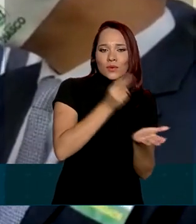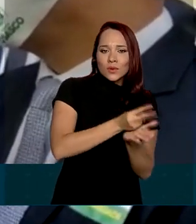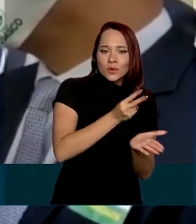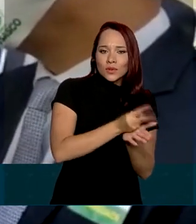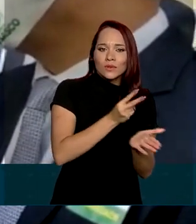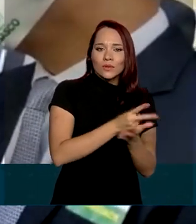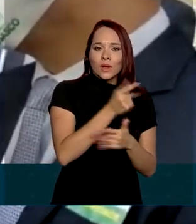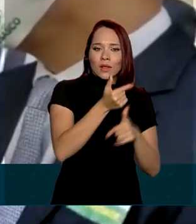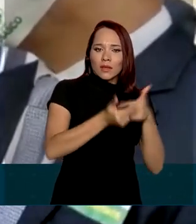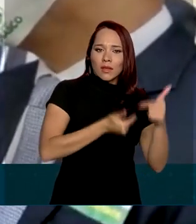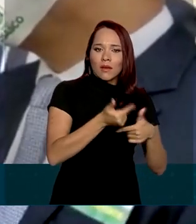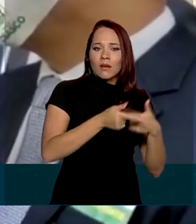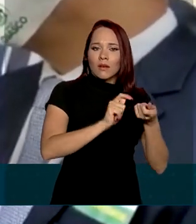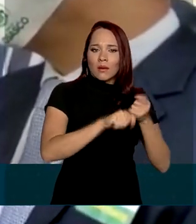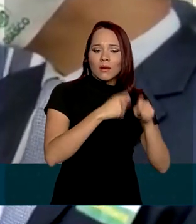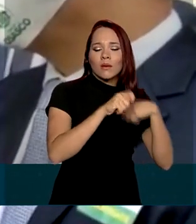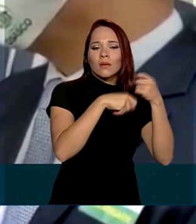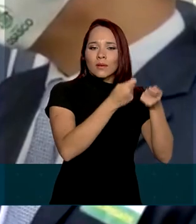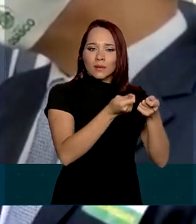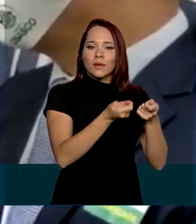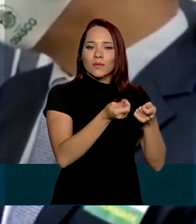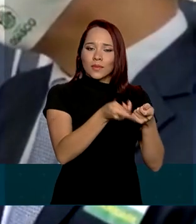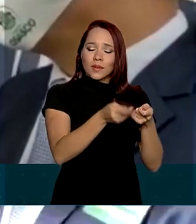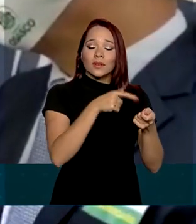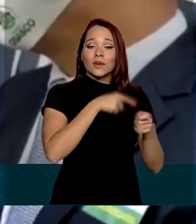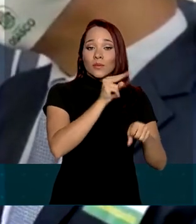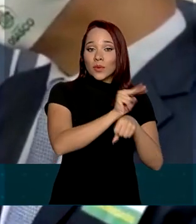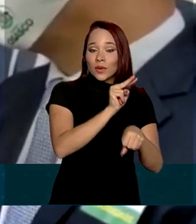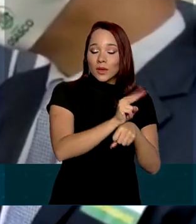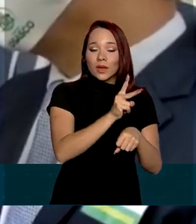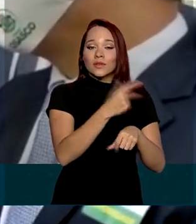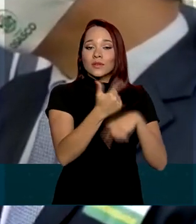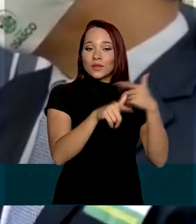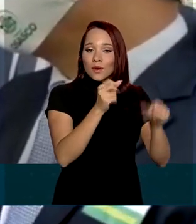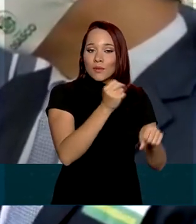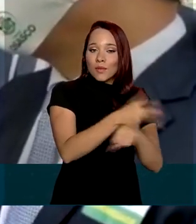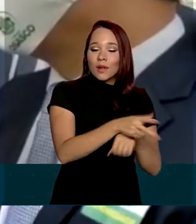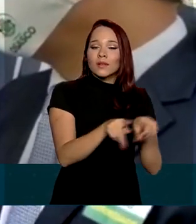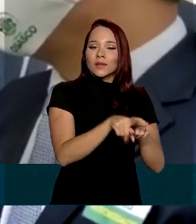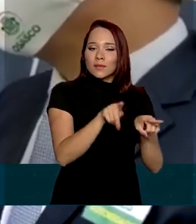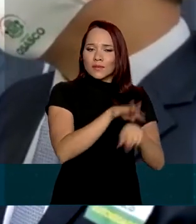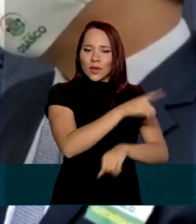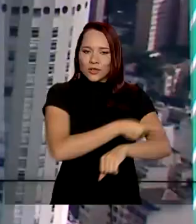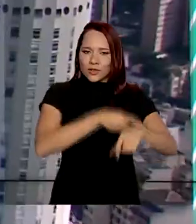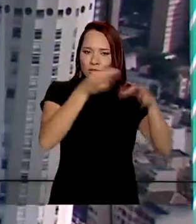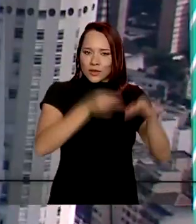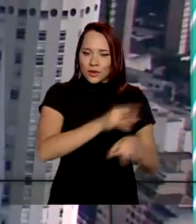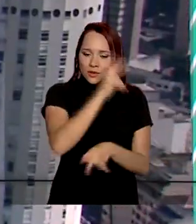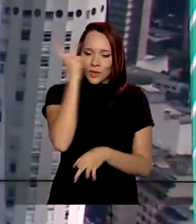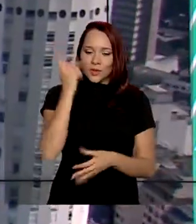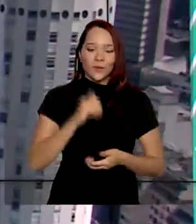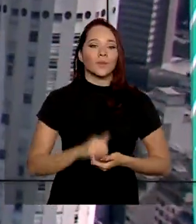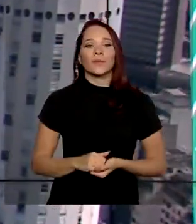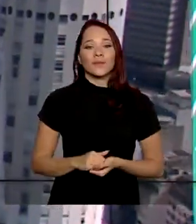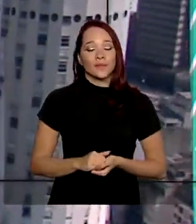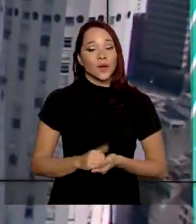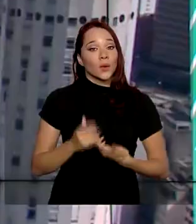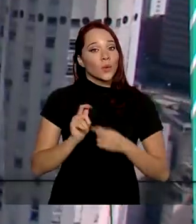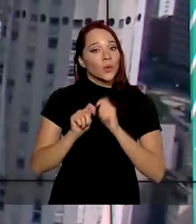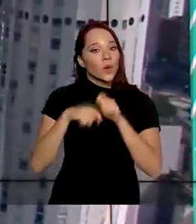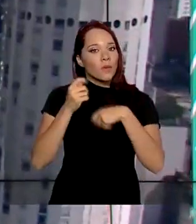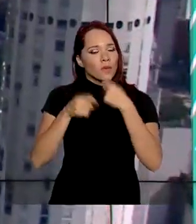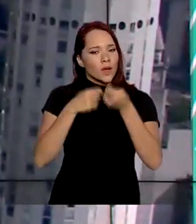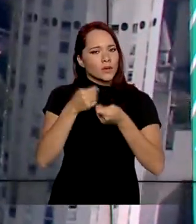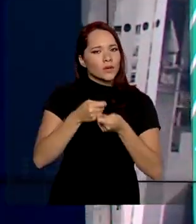a atividade econômica que, em última instância, preserva empregos e preserva a dignidade das pessoas. O comércio